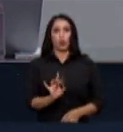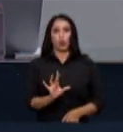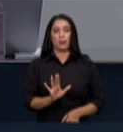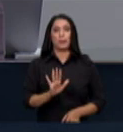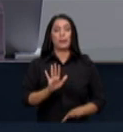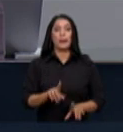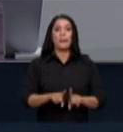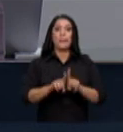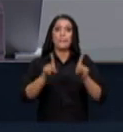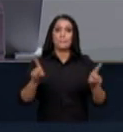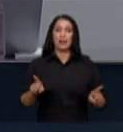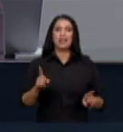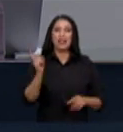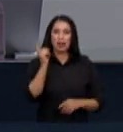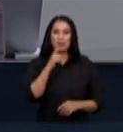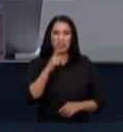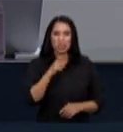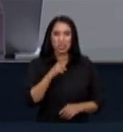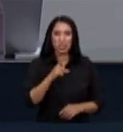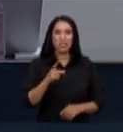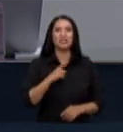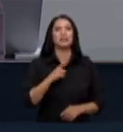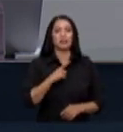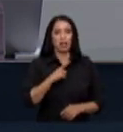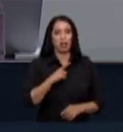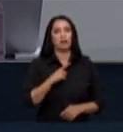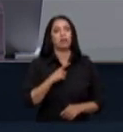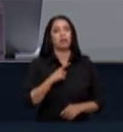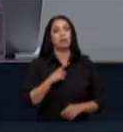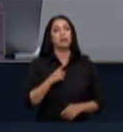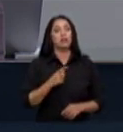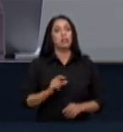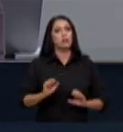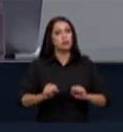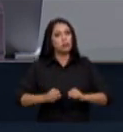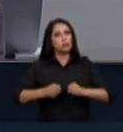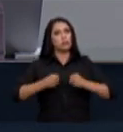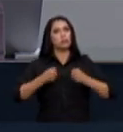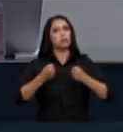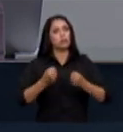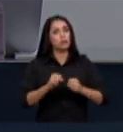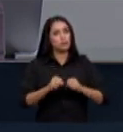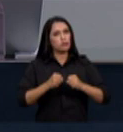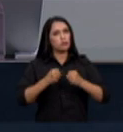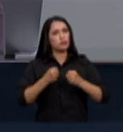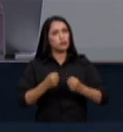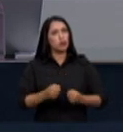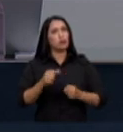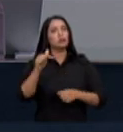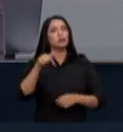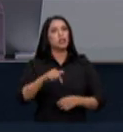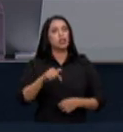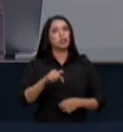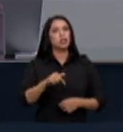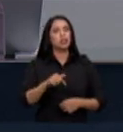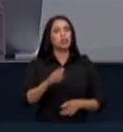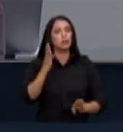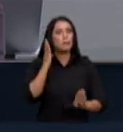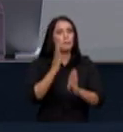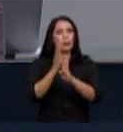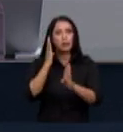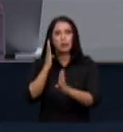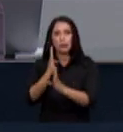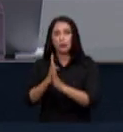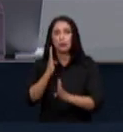a mentira deliberada tenha e um dos nossos esforços aqui foi o de identificar